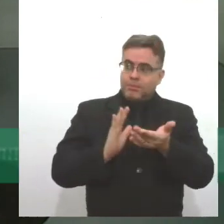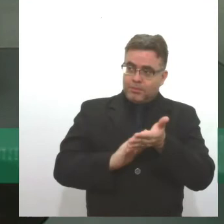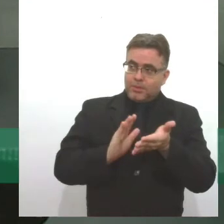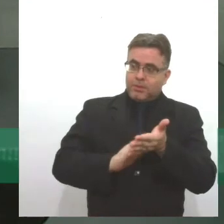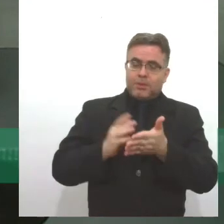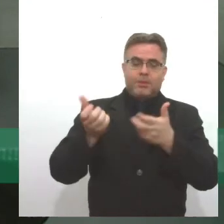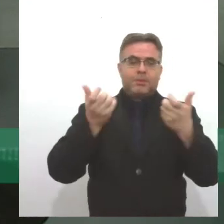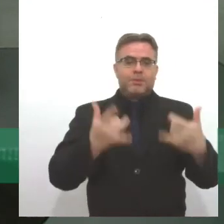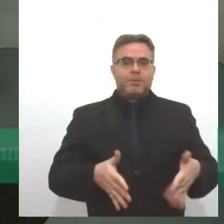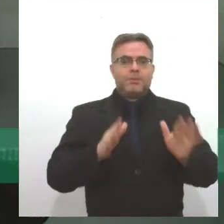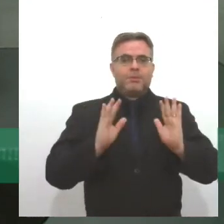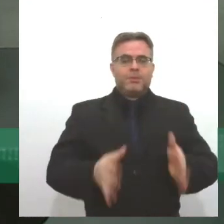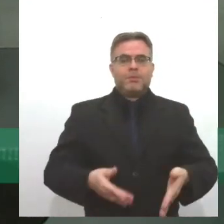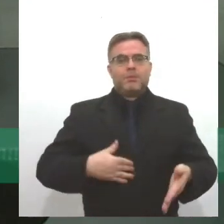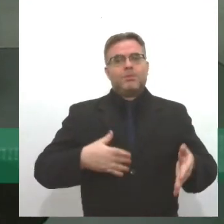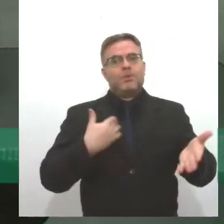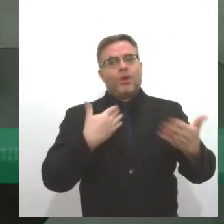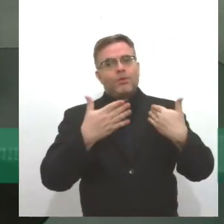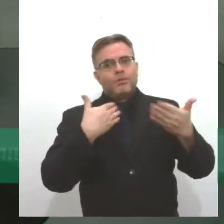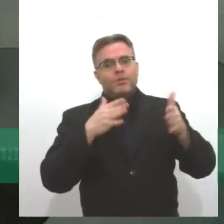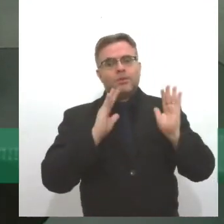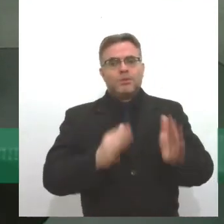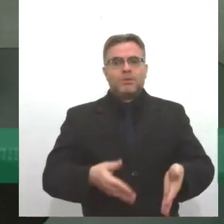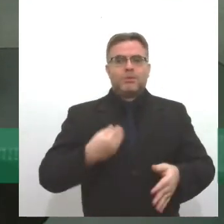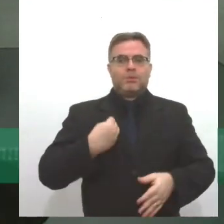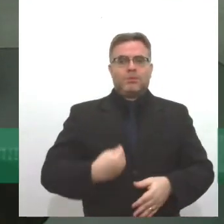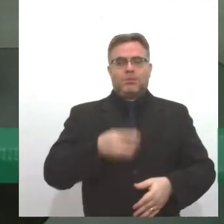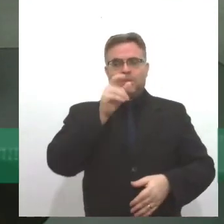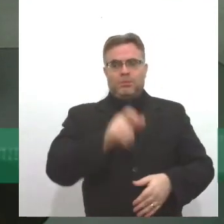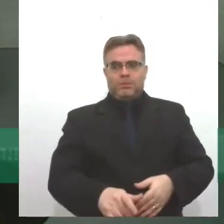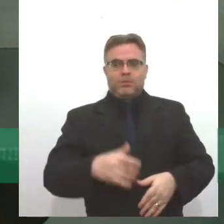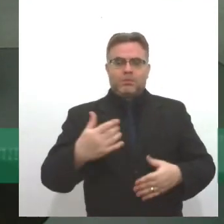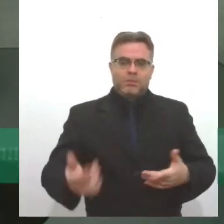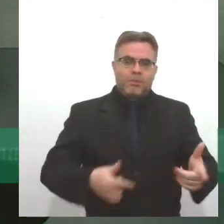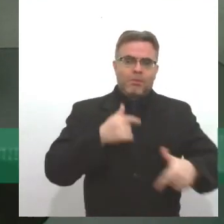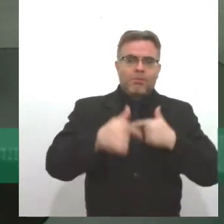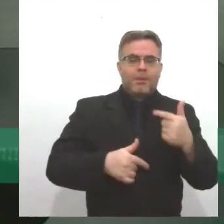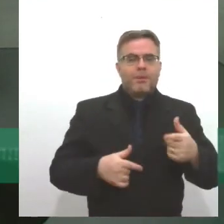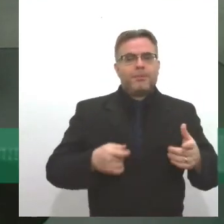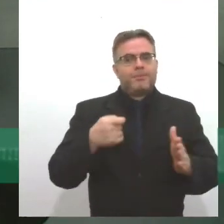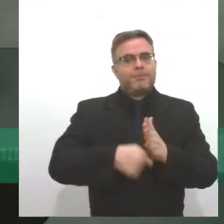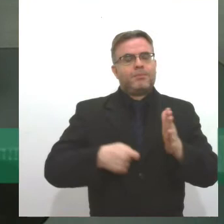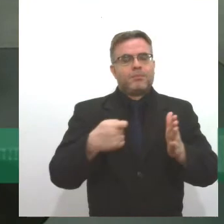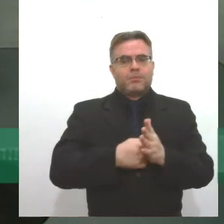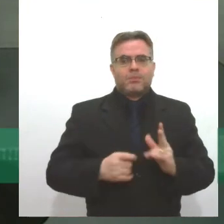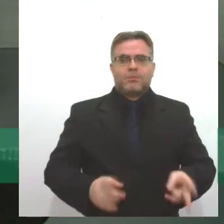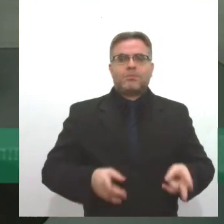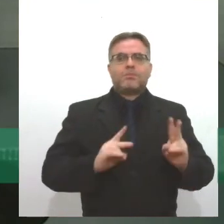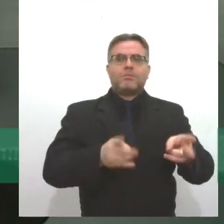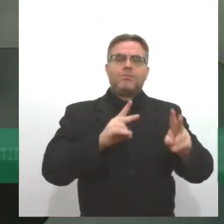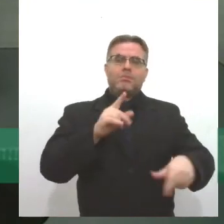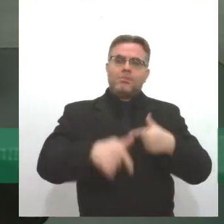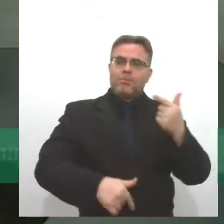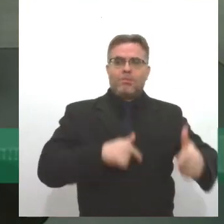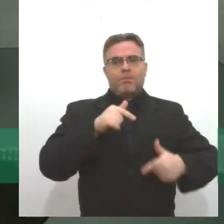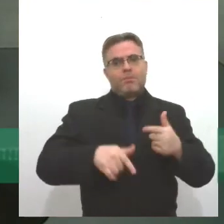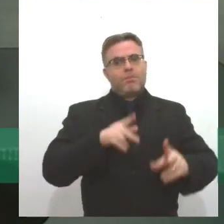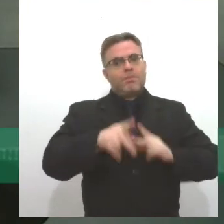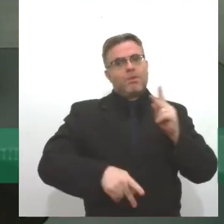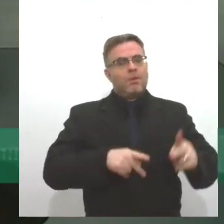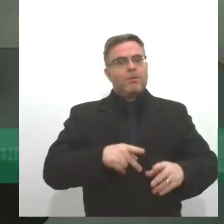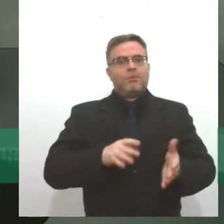esteve aqui, tive a oportunidade de conversar com ele, faz um trabalho nacional de buscar articular as lutas do povo cigano, eu quero